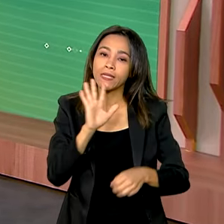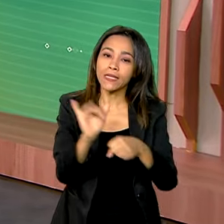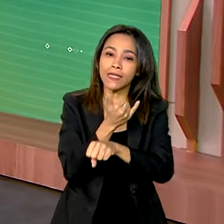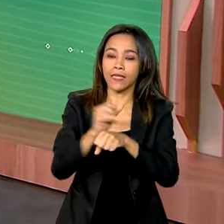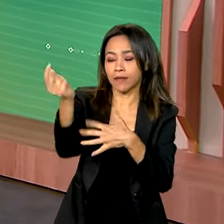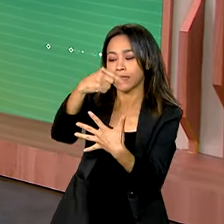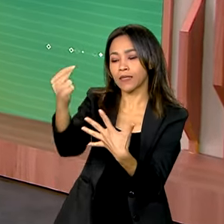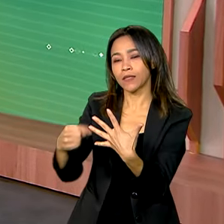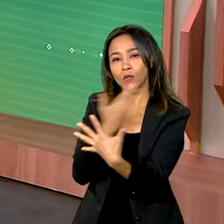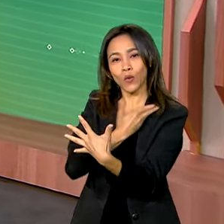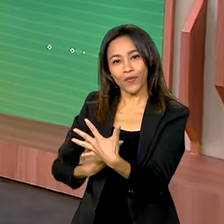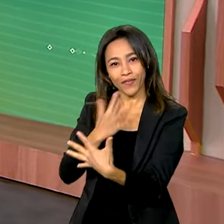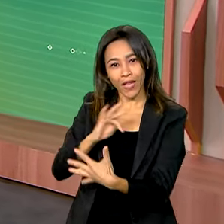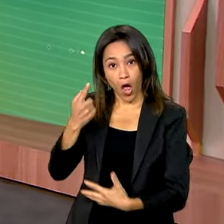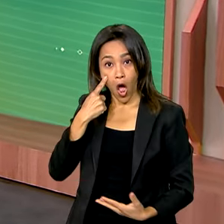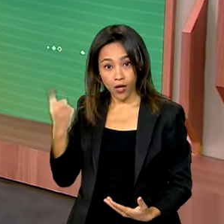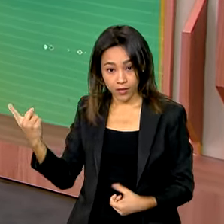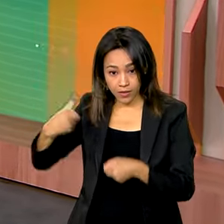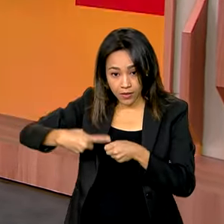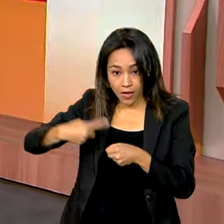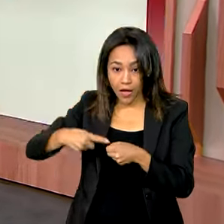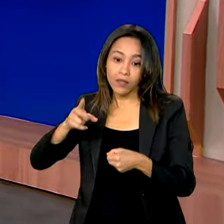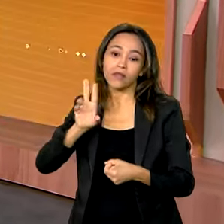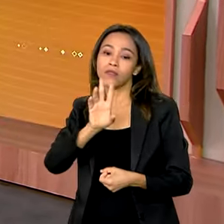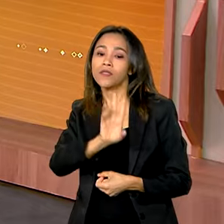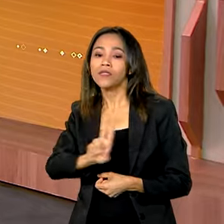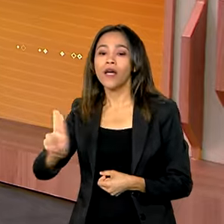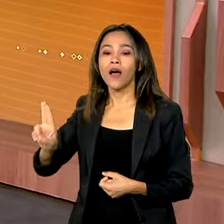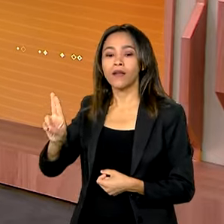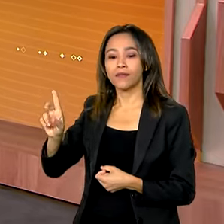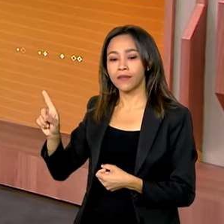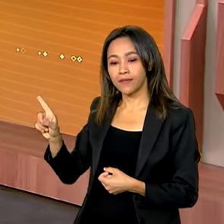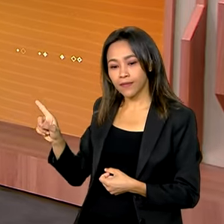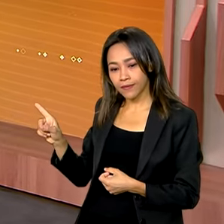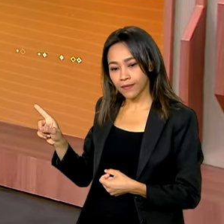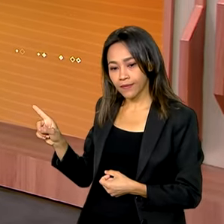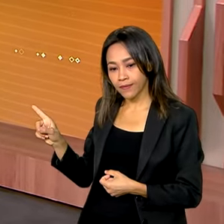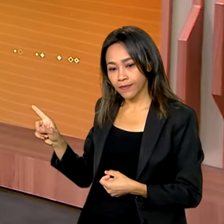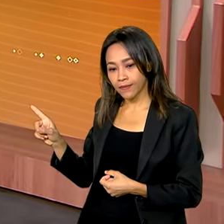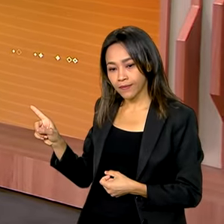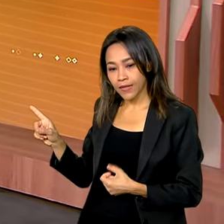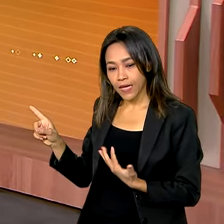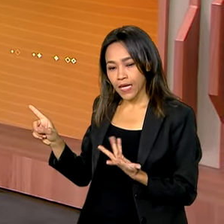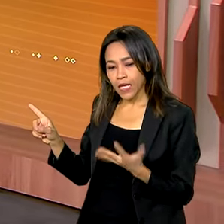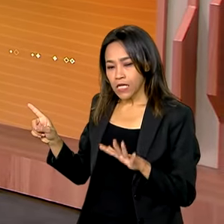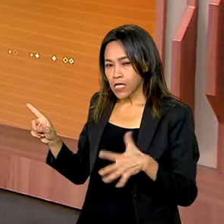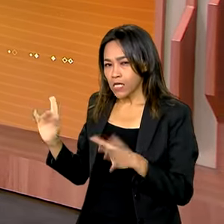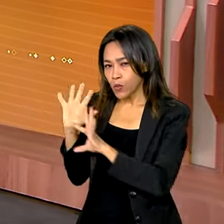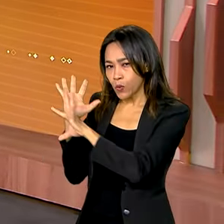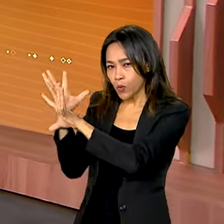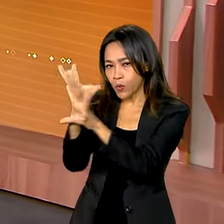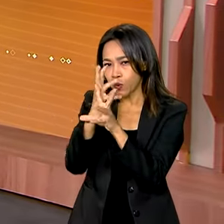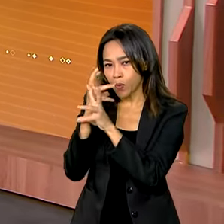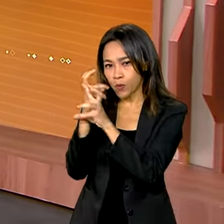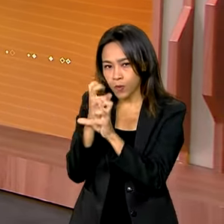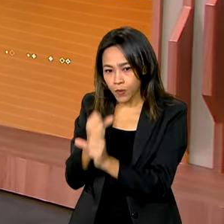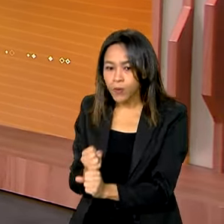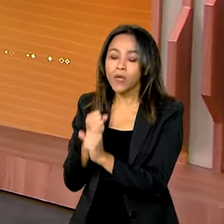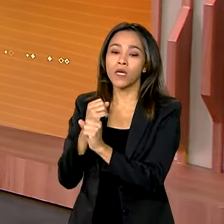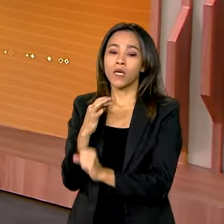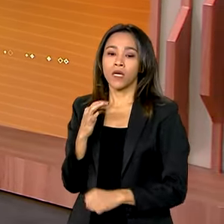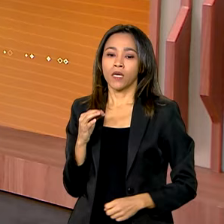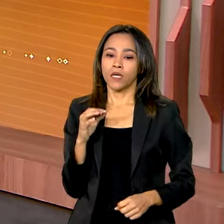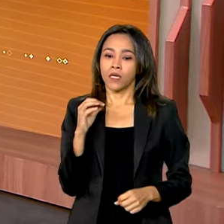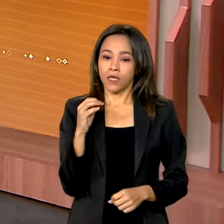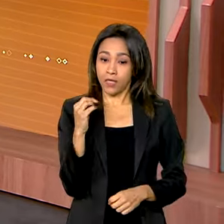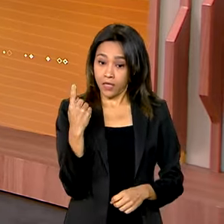município. O Taperuá fica na região de Valença e tem pouco mais de 18 mil habitantes, segundo o censo do IBGE de